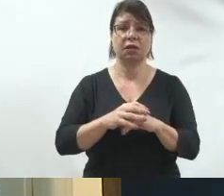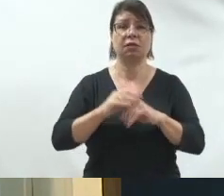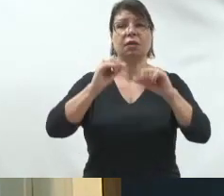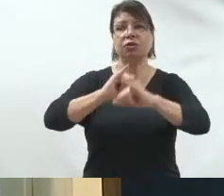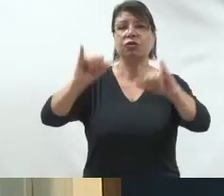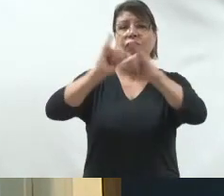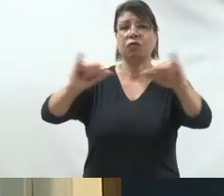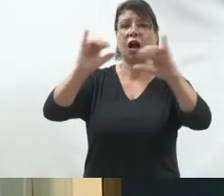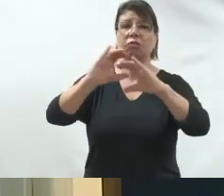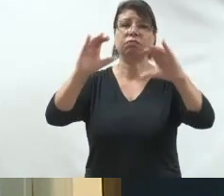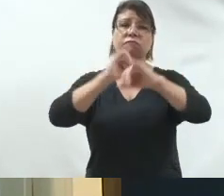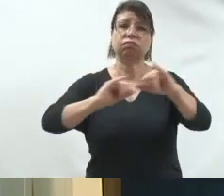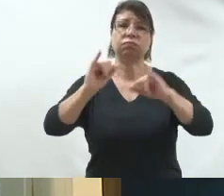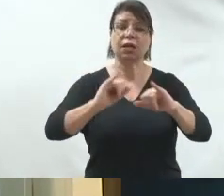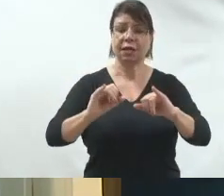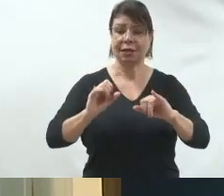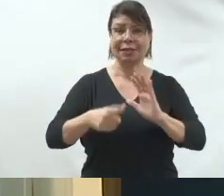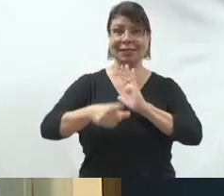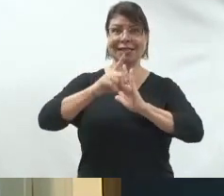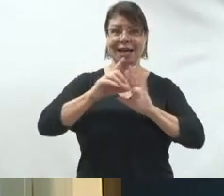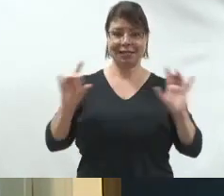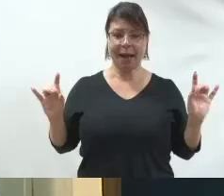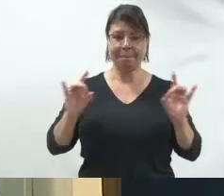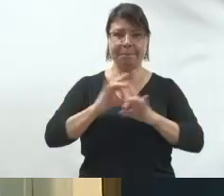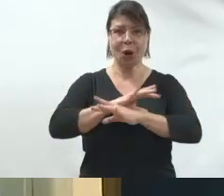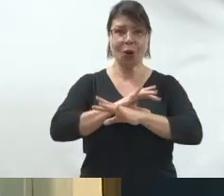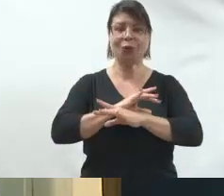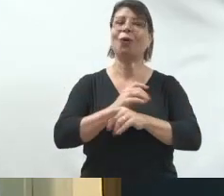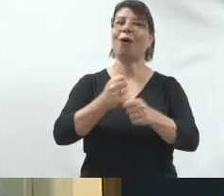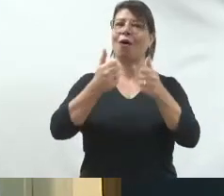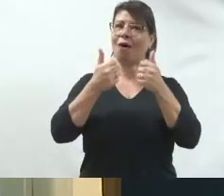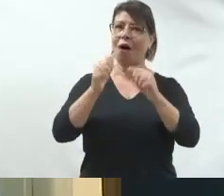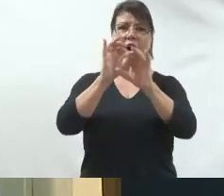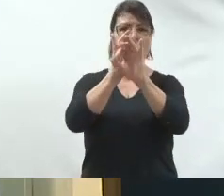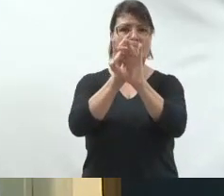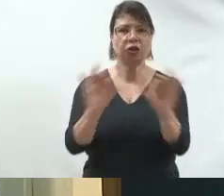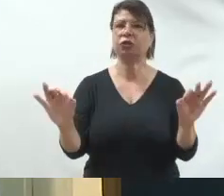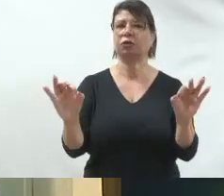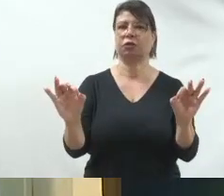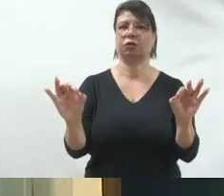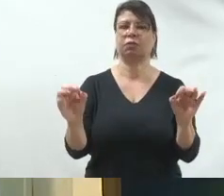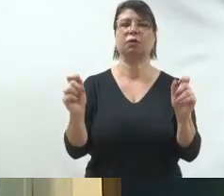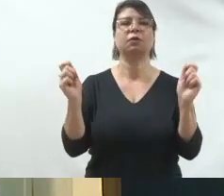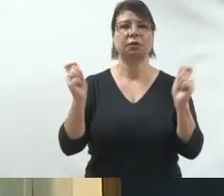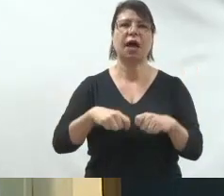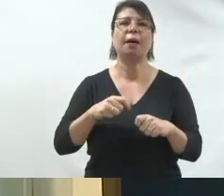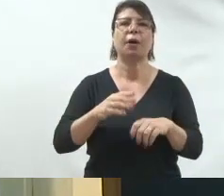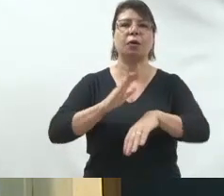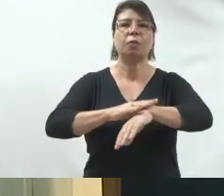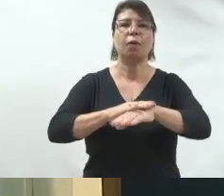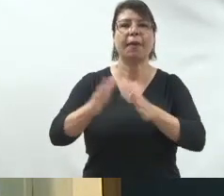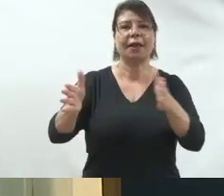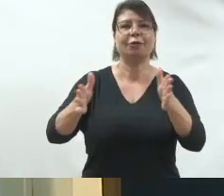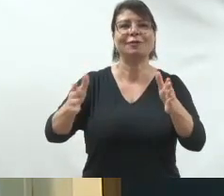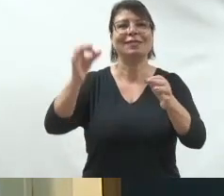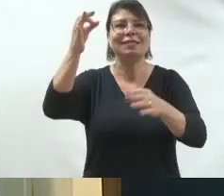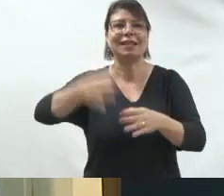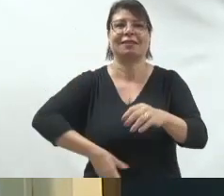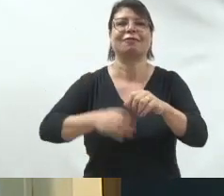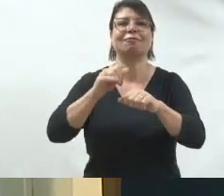esteja efetivamente pronta, logicamente que a gente trabalha estratégias para que a gente possa fazer essa cadência. Mas a questão é a seguinte,